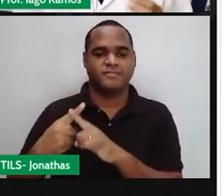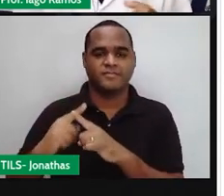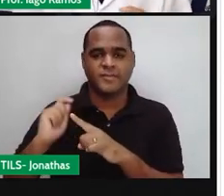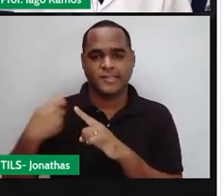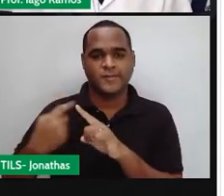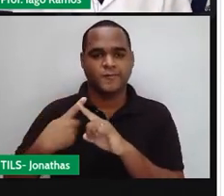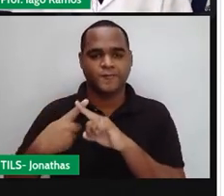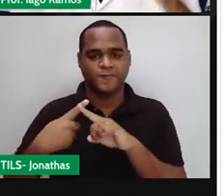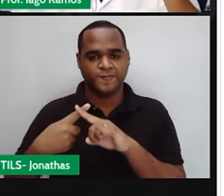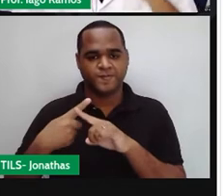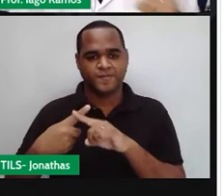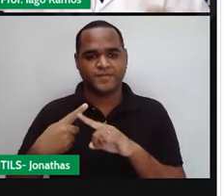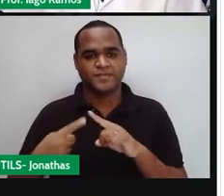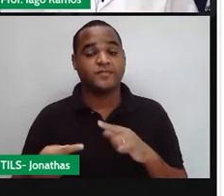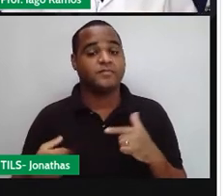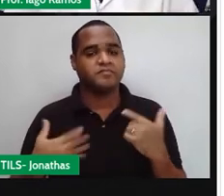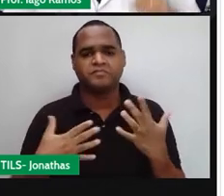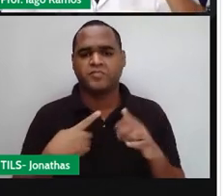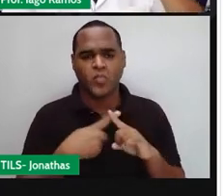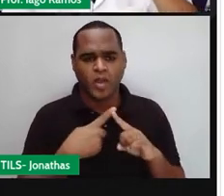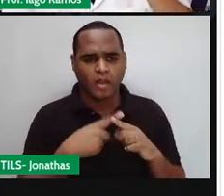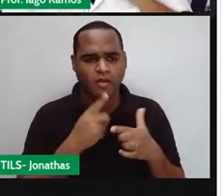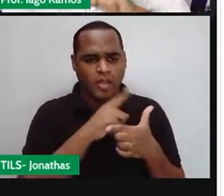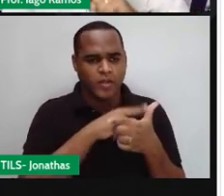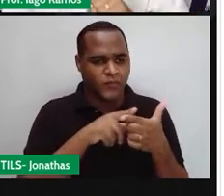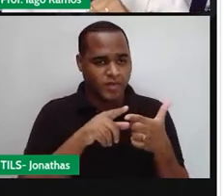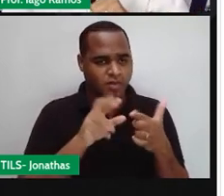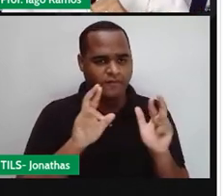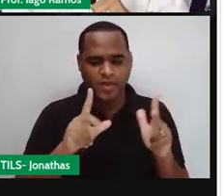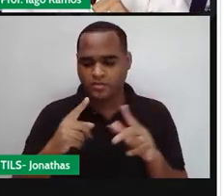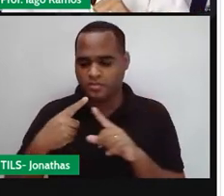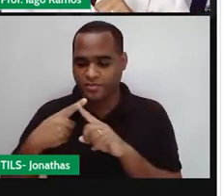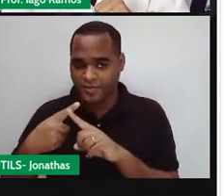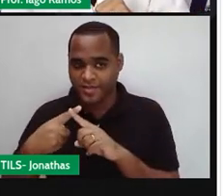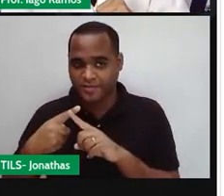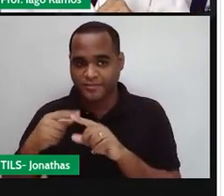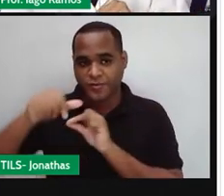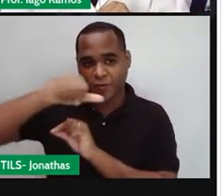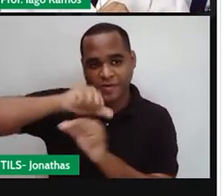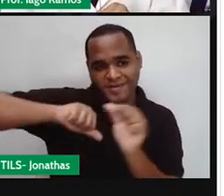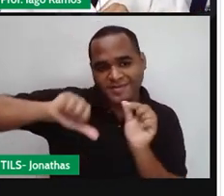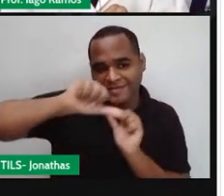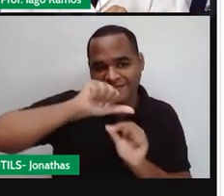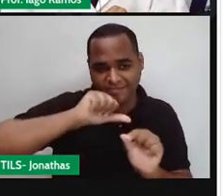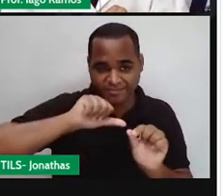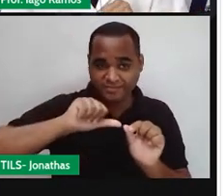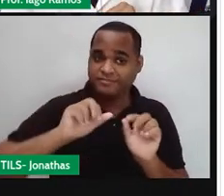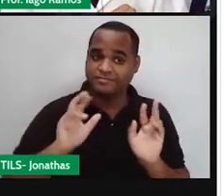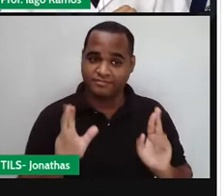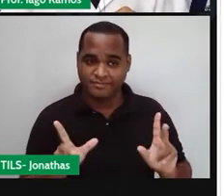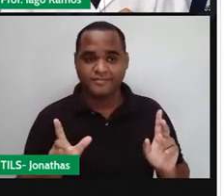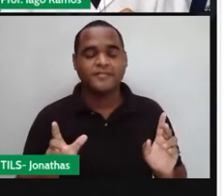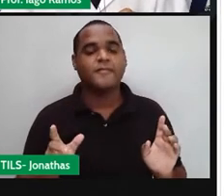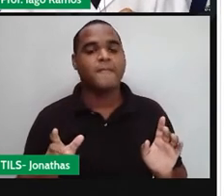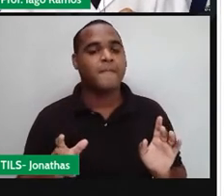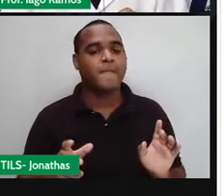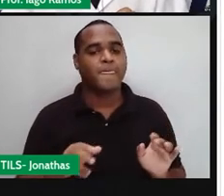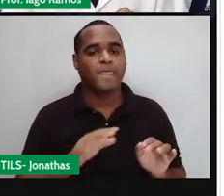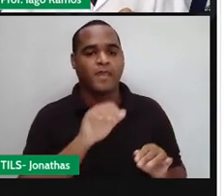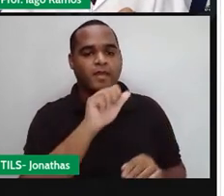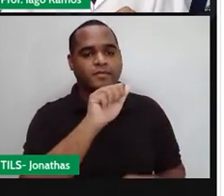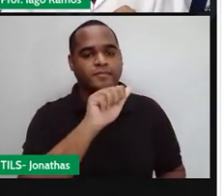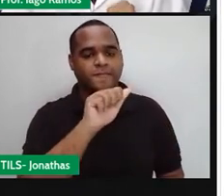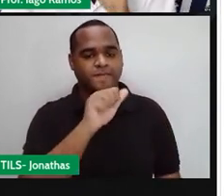multiplicação. Como assim, professor? Acompanhe comigo aqui, ó, a divisão desse item A. Eu tenho